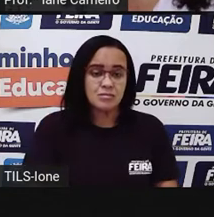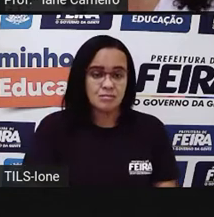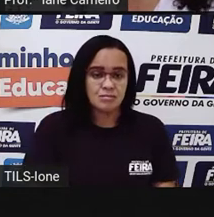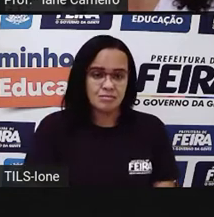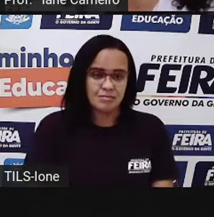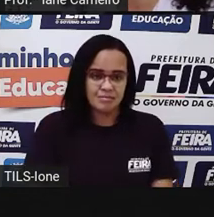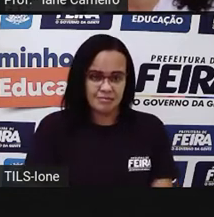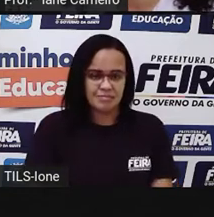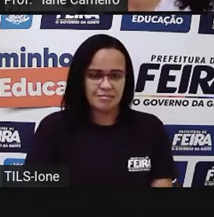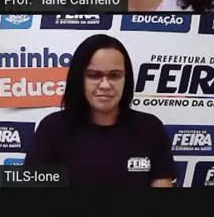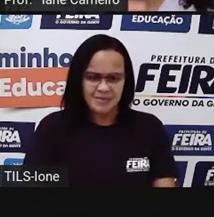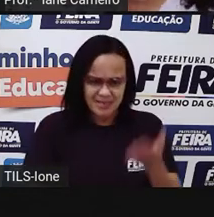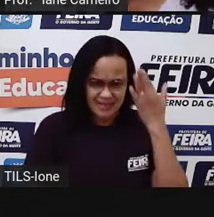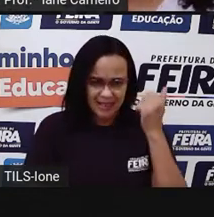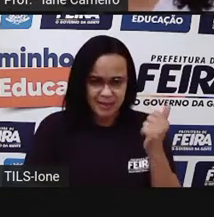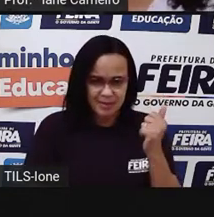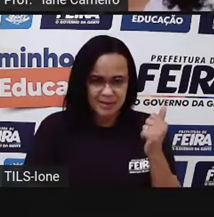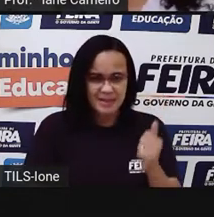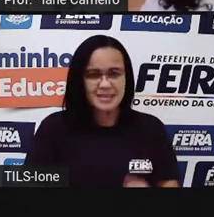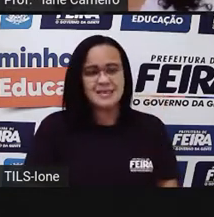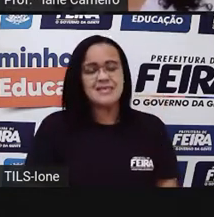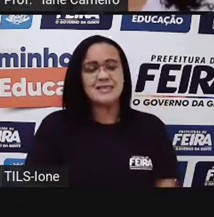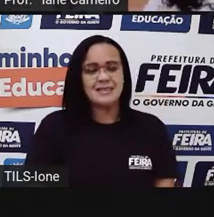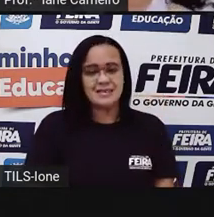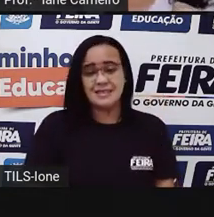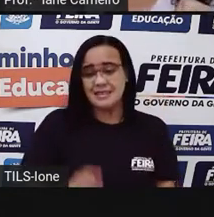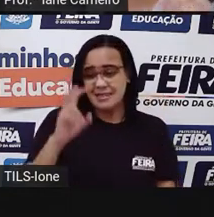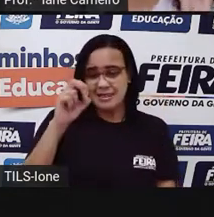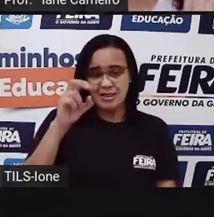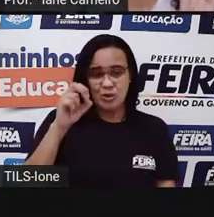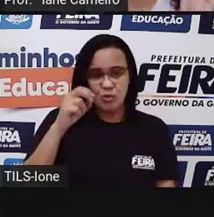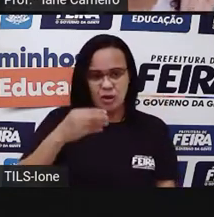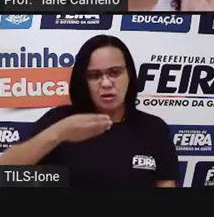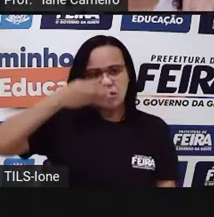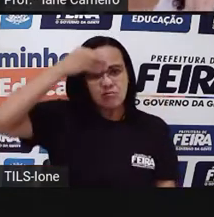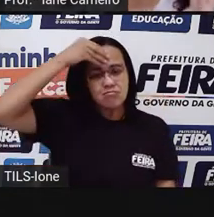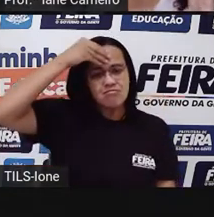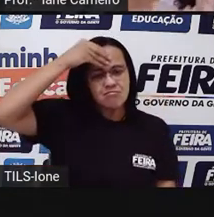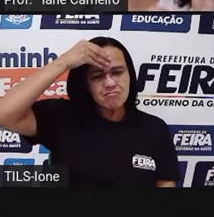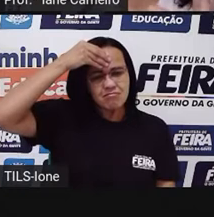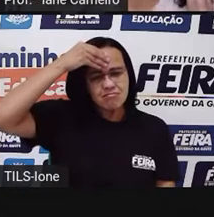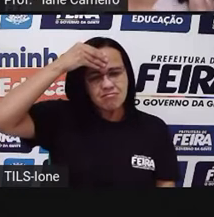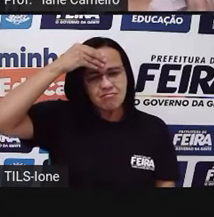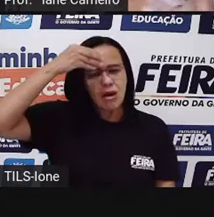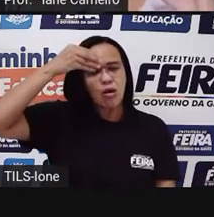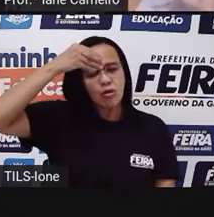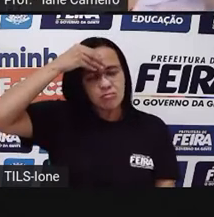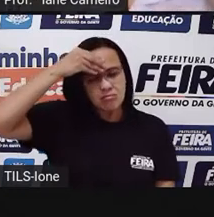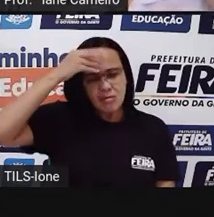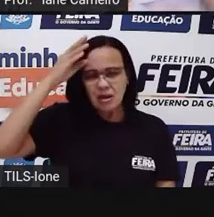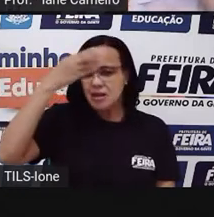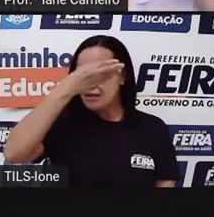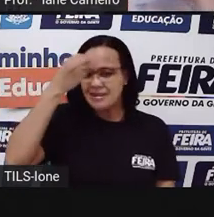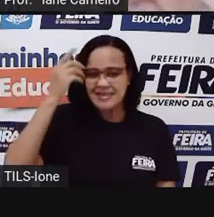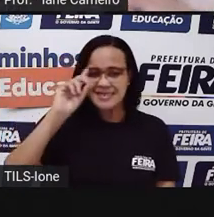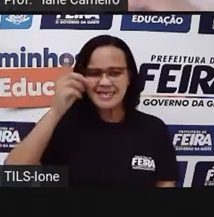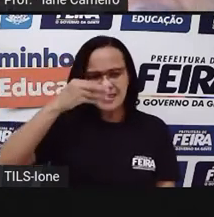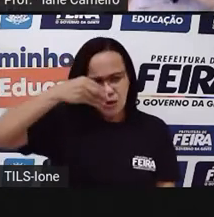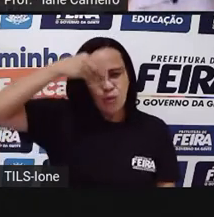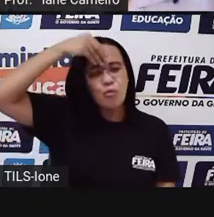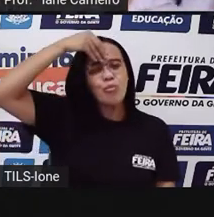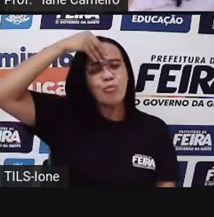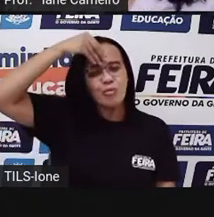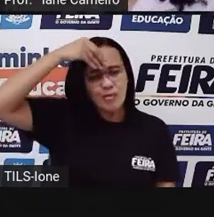Você sabe? Então, ó, guarda esses R$0 aí, né? Vamos fazer de conta, né? Que se a gente... Que para